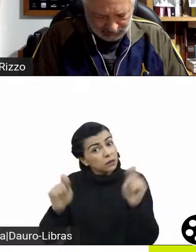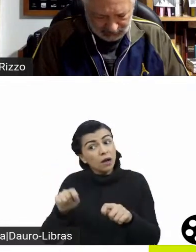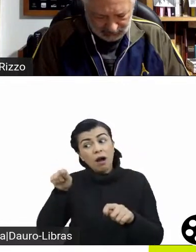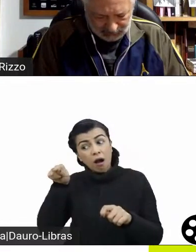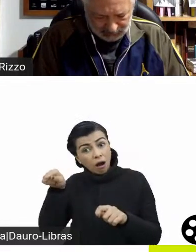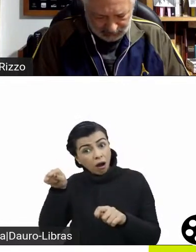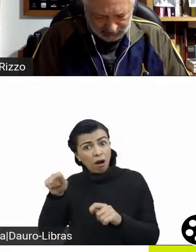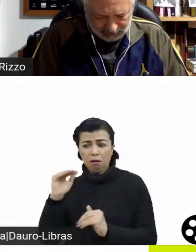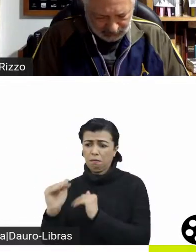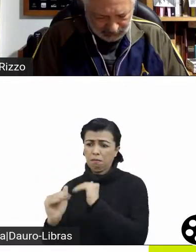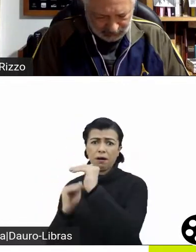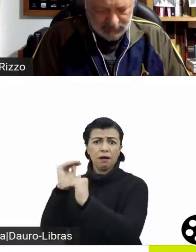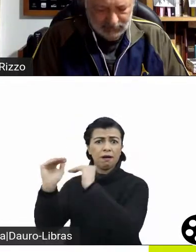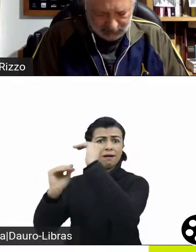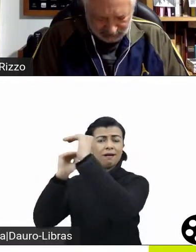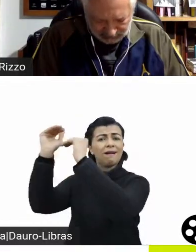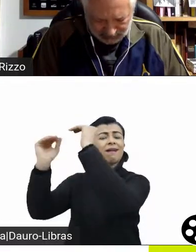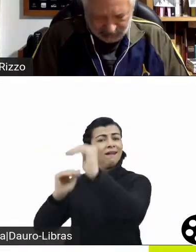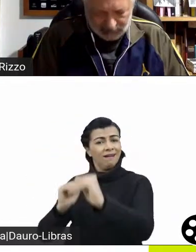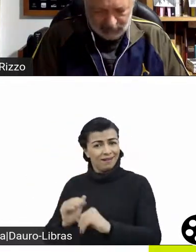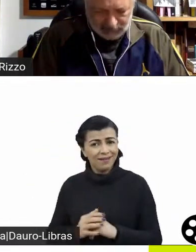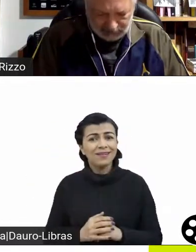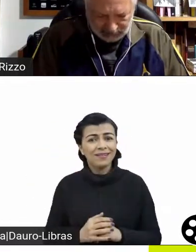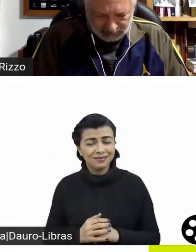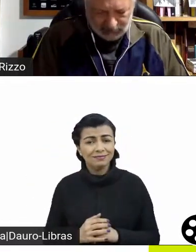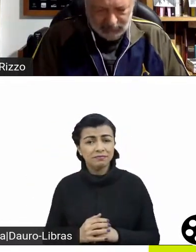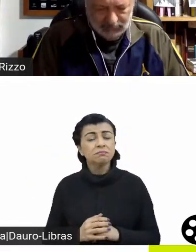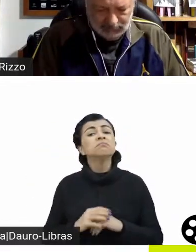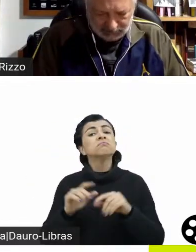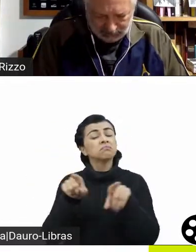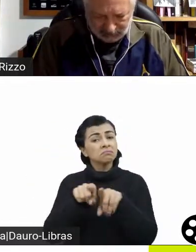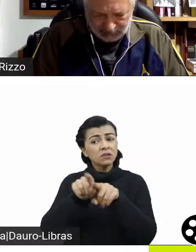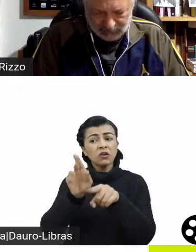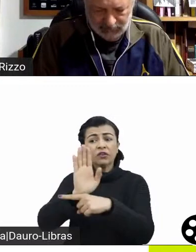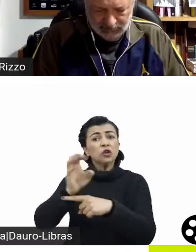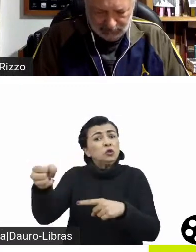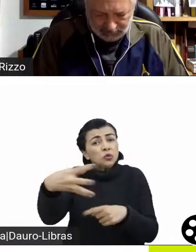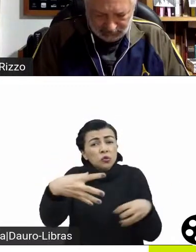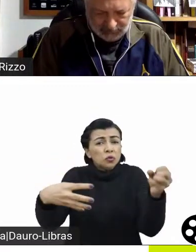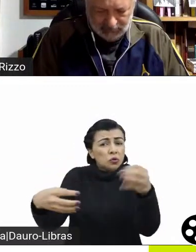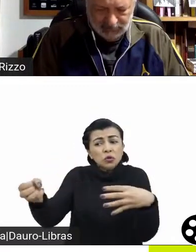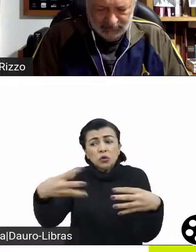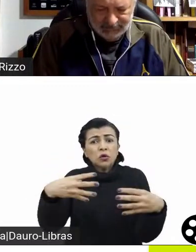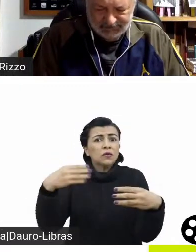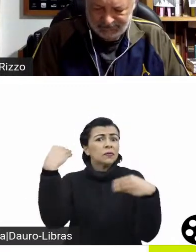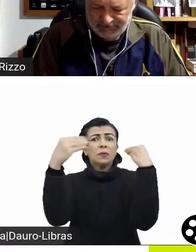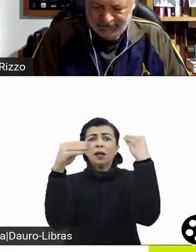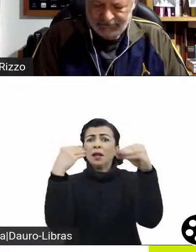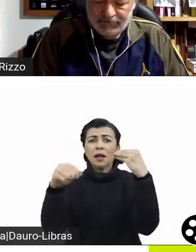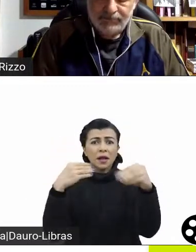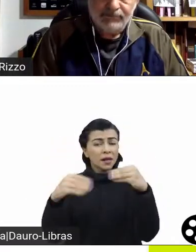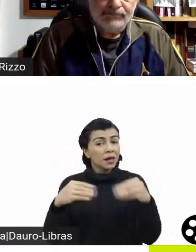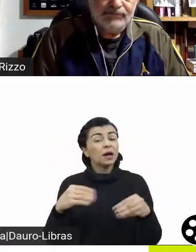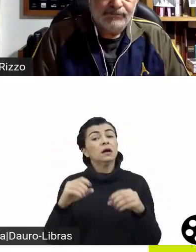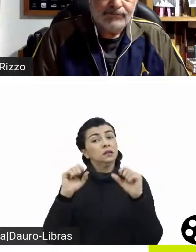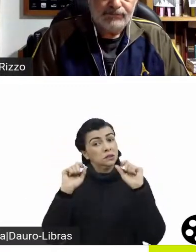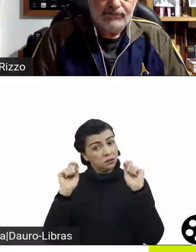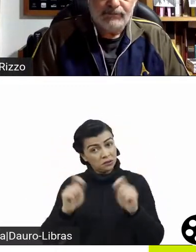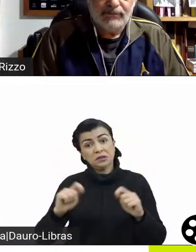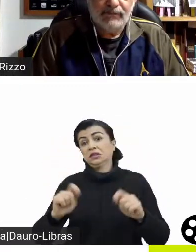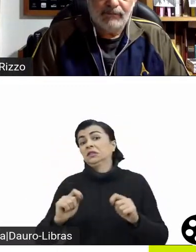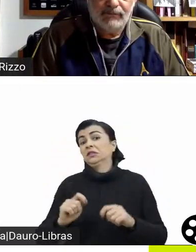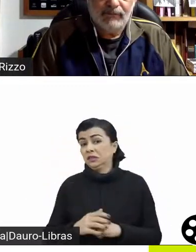ou mesmo regressarem e fazerem filmes com maiores orçamentos, fazerem filmes com mais envolvimento com co-produções